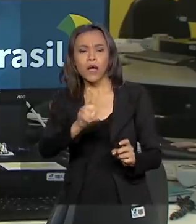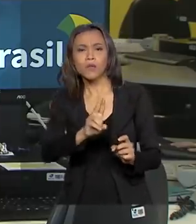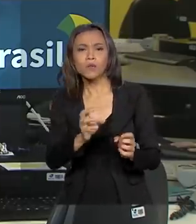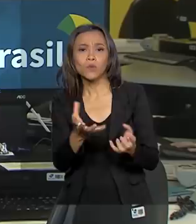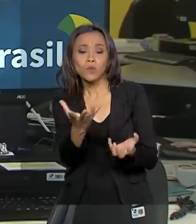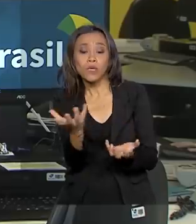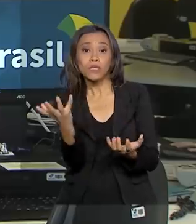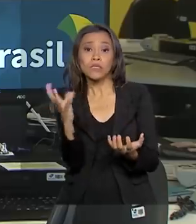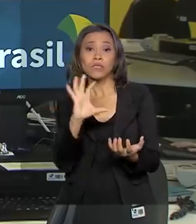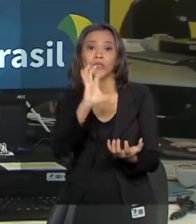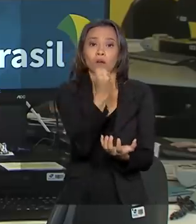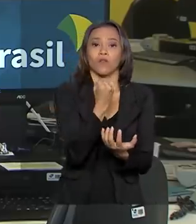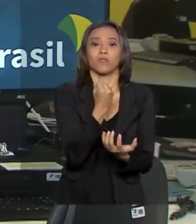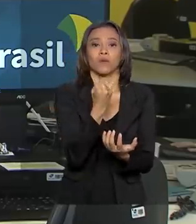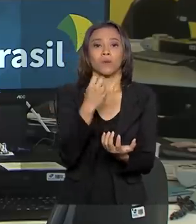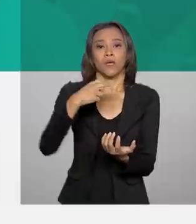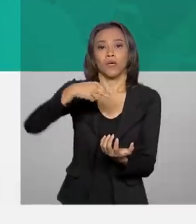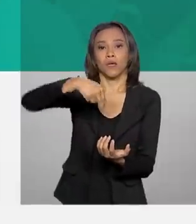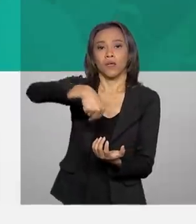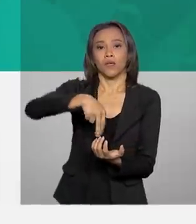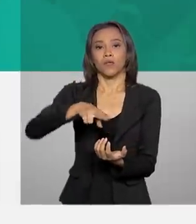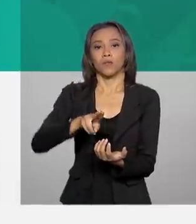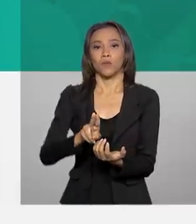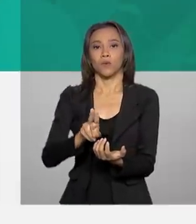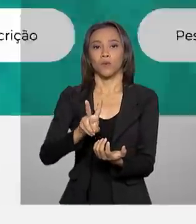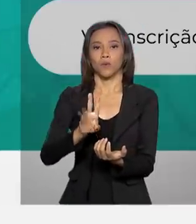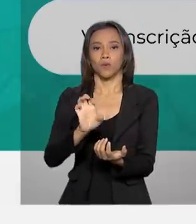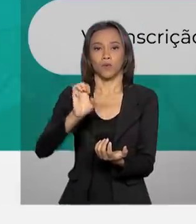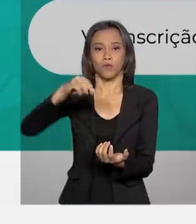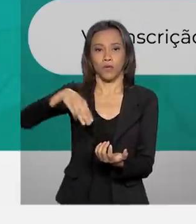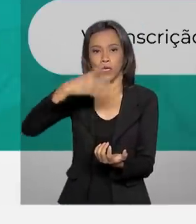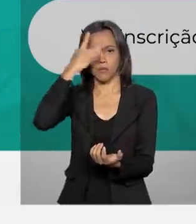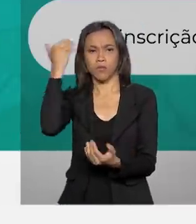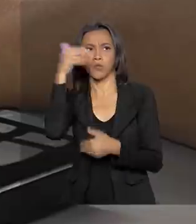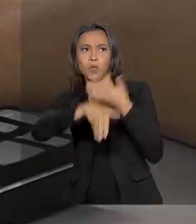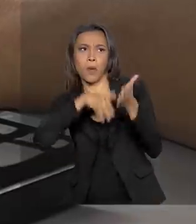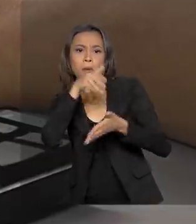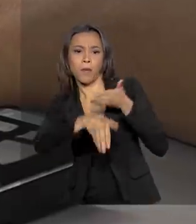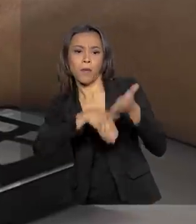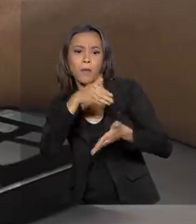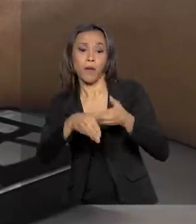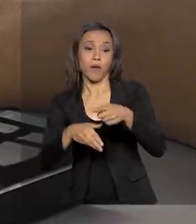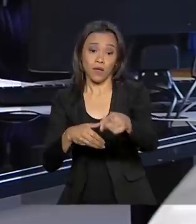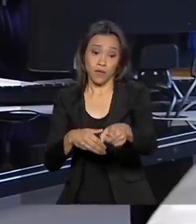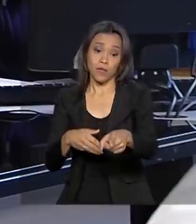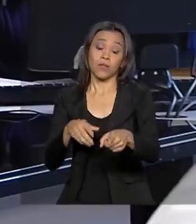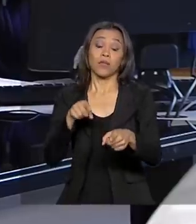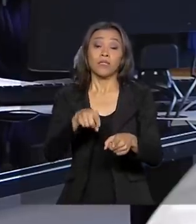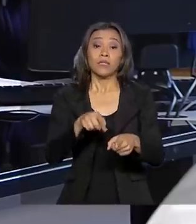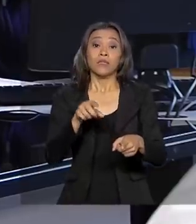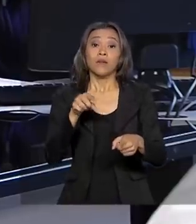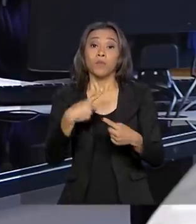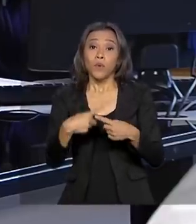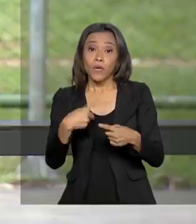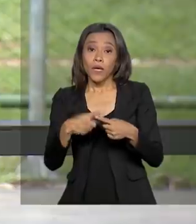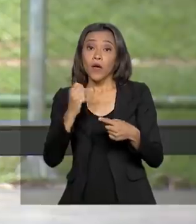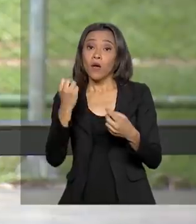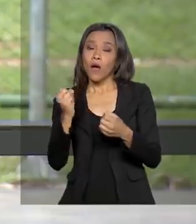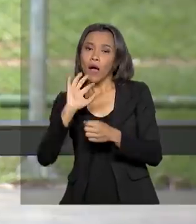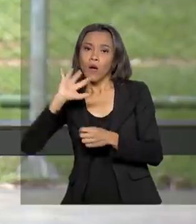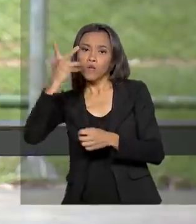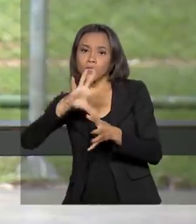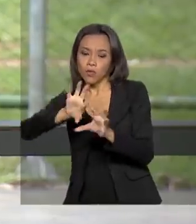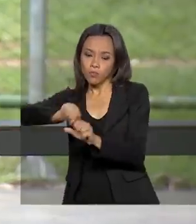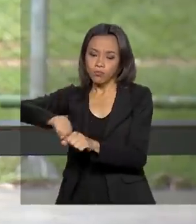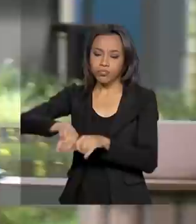possibilita o acesso de um maior número de pessoas ao mesmo tempo. A lentidão observada nas primeiras horas se deveu à migração do sistema para a nuvem,